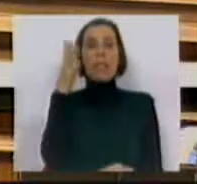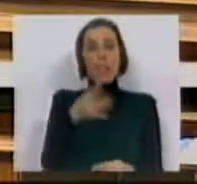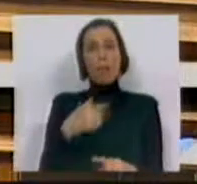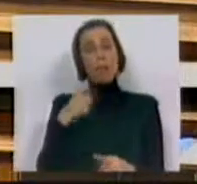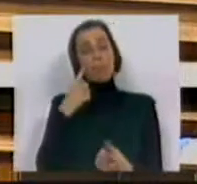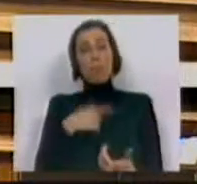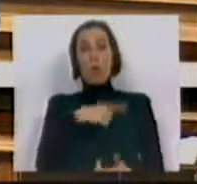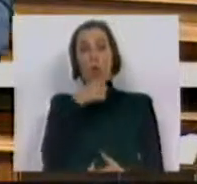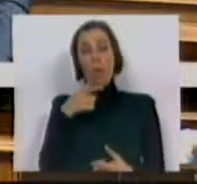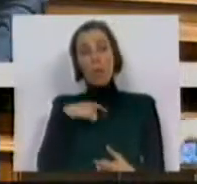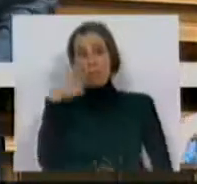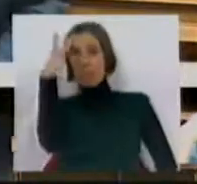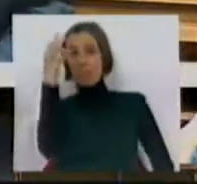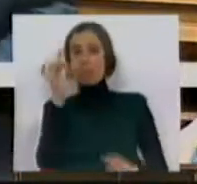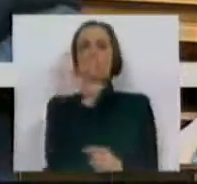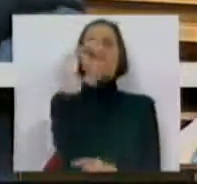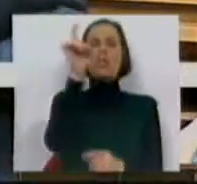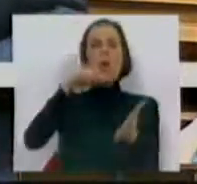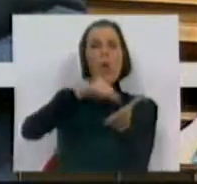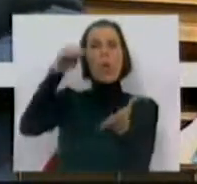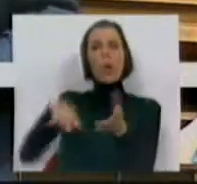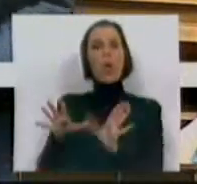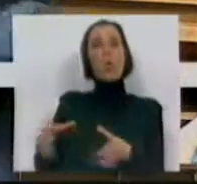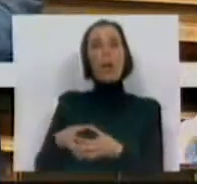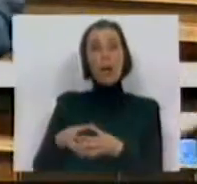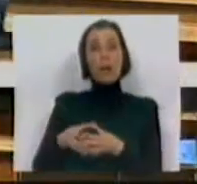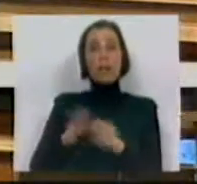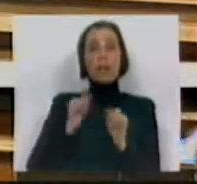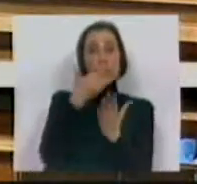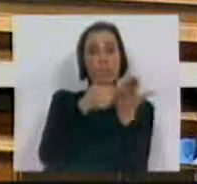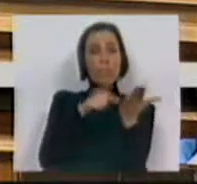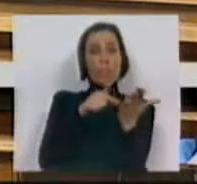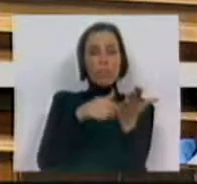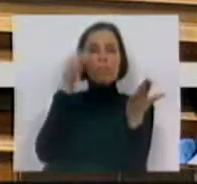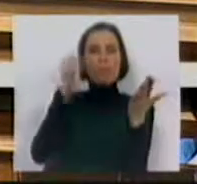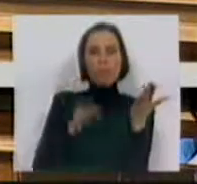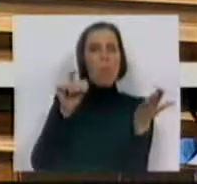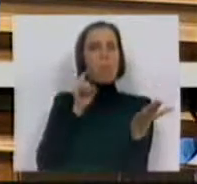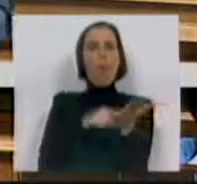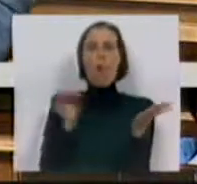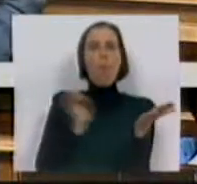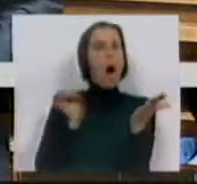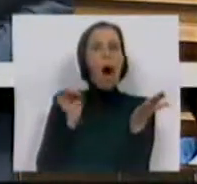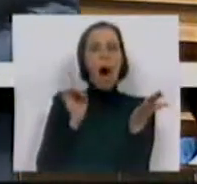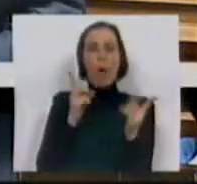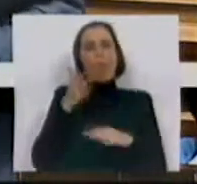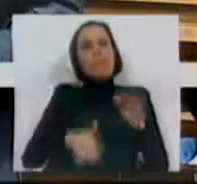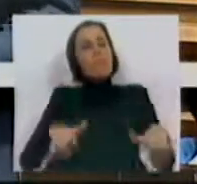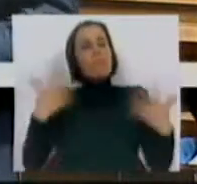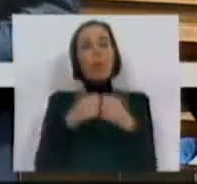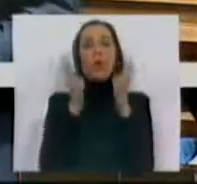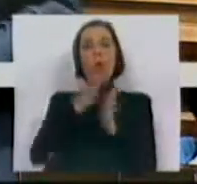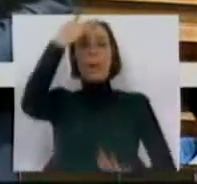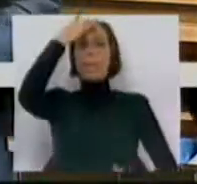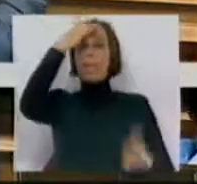e registramos o compromisso, as questões de contratação coletiva no diploma não estão devidamente asseguradas e não é por acaso que todos